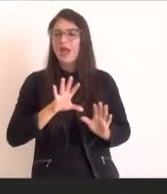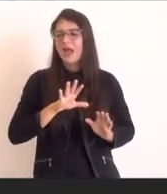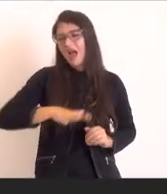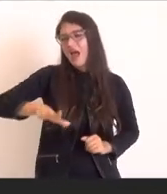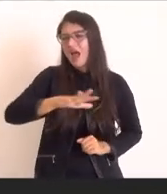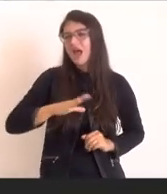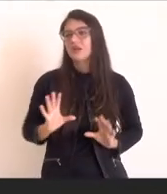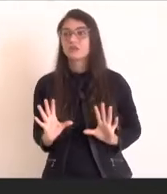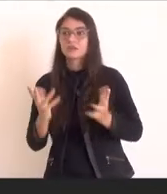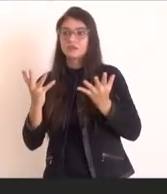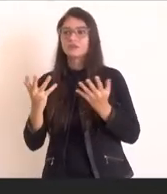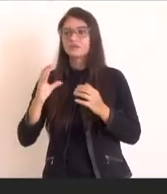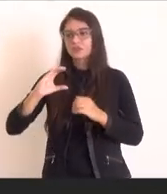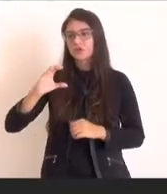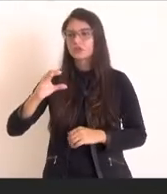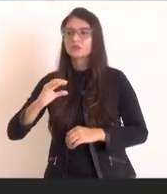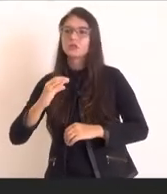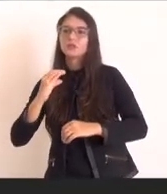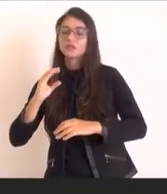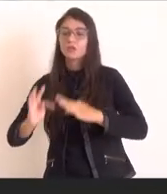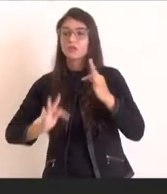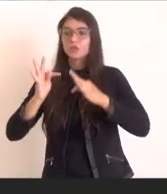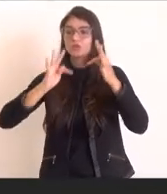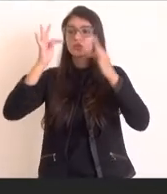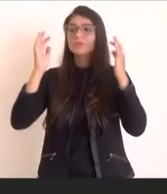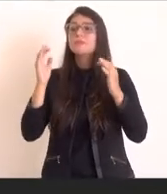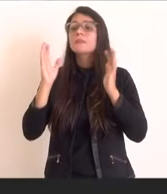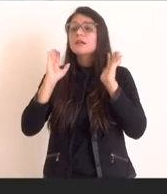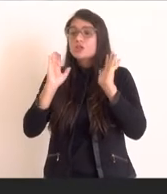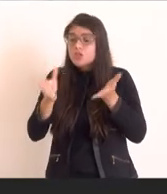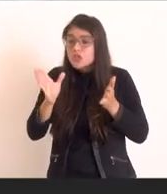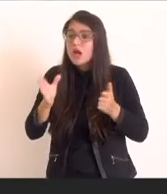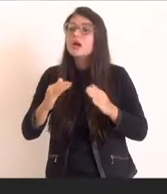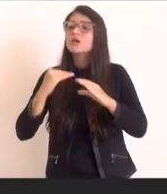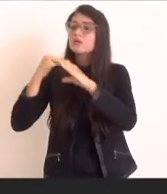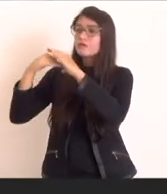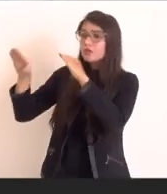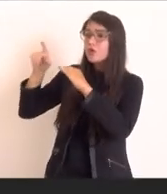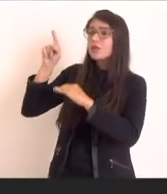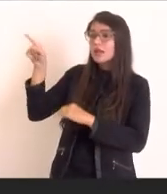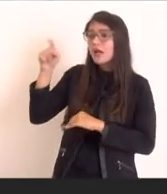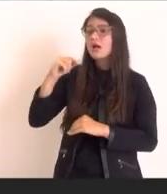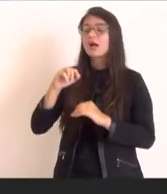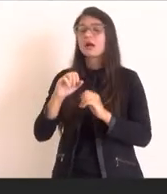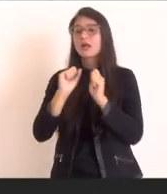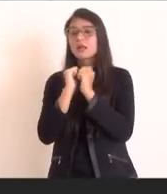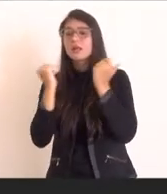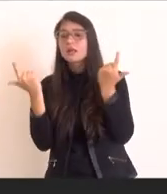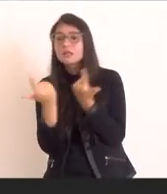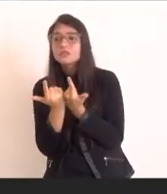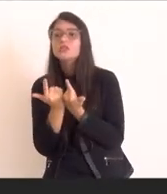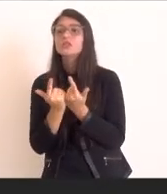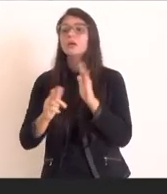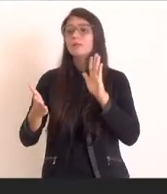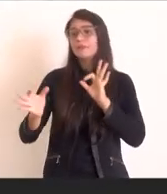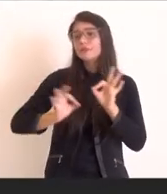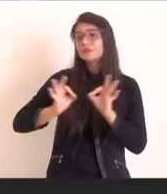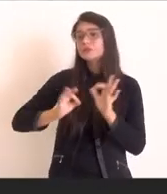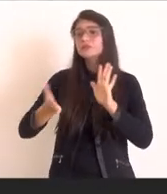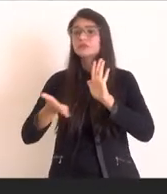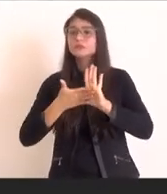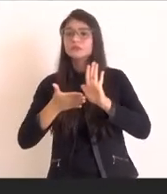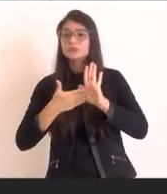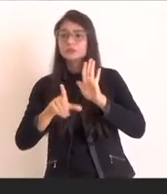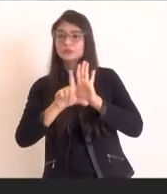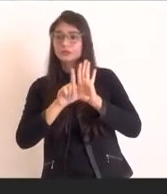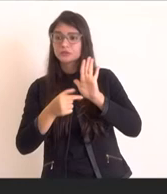desenvolvemos e enviamos para a LERJ, que já tem, está minutado já e com o projeto de lei, nós estamos prevendo essa questão das